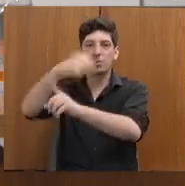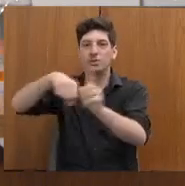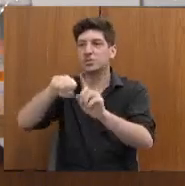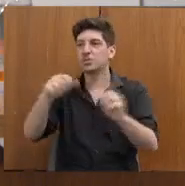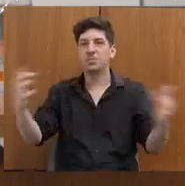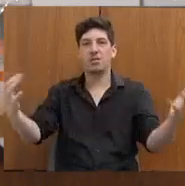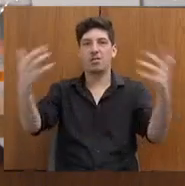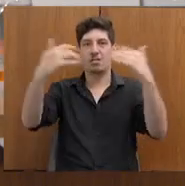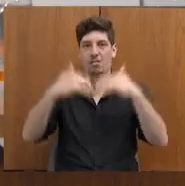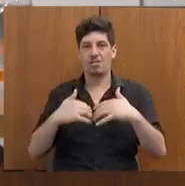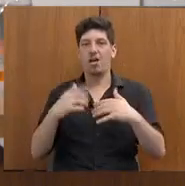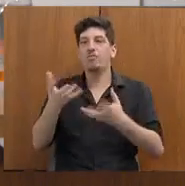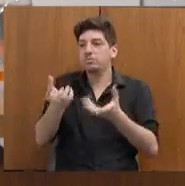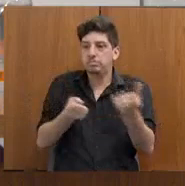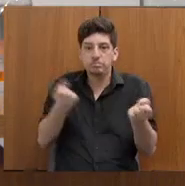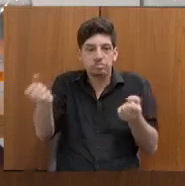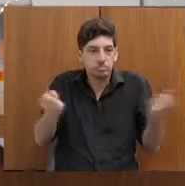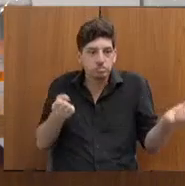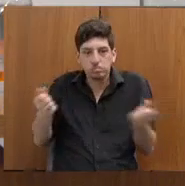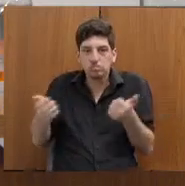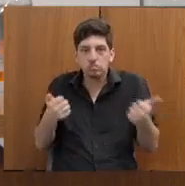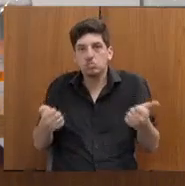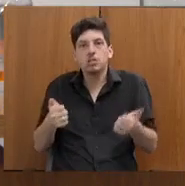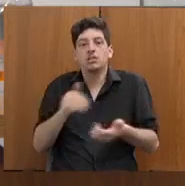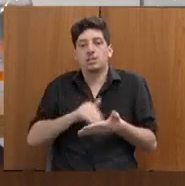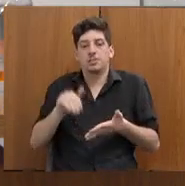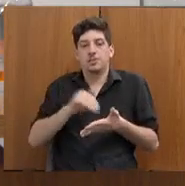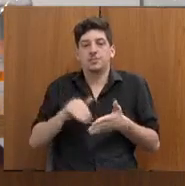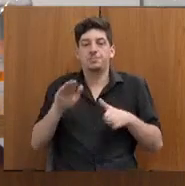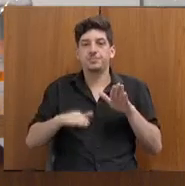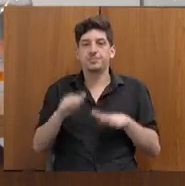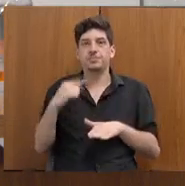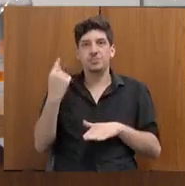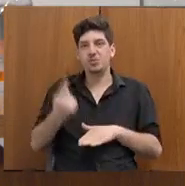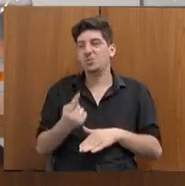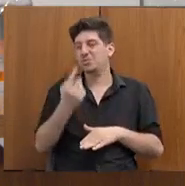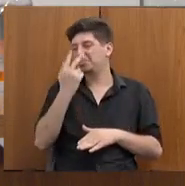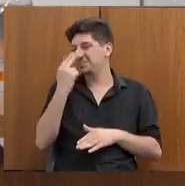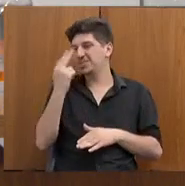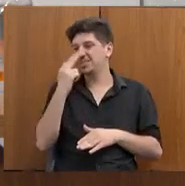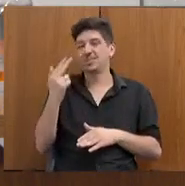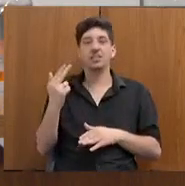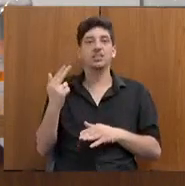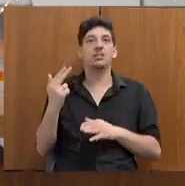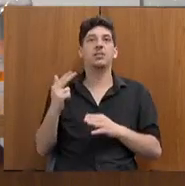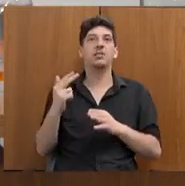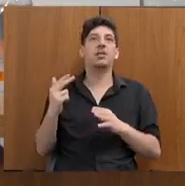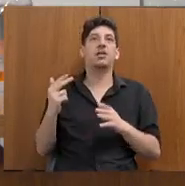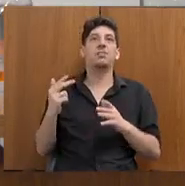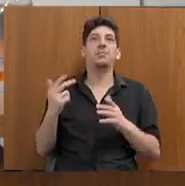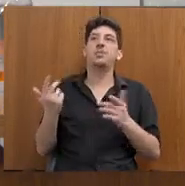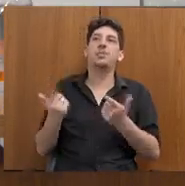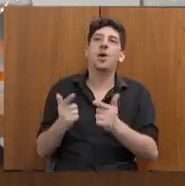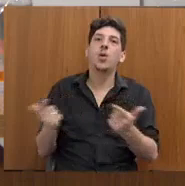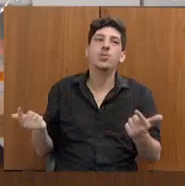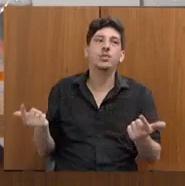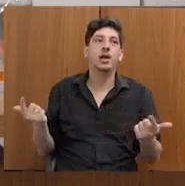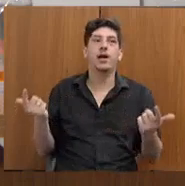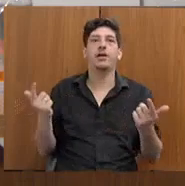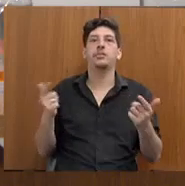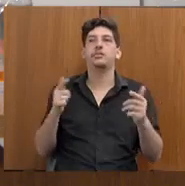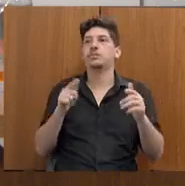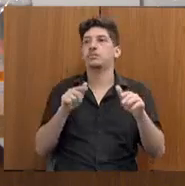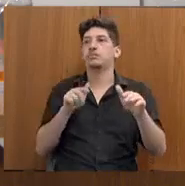muito ampla. É uma secretaria que, às vezes, a gente não vê tanta, assim, alarde nas políticas, mas que